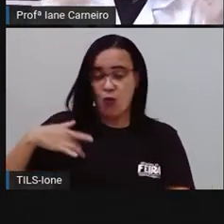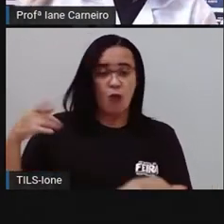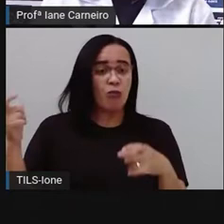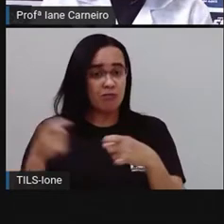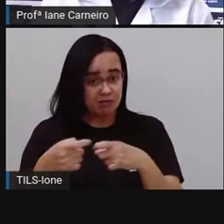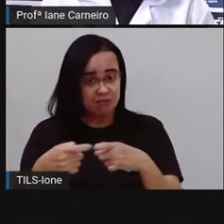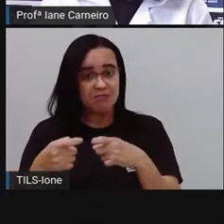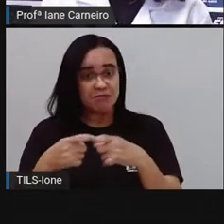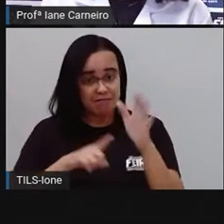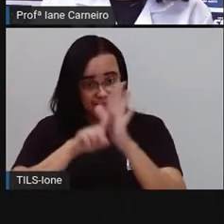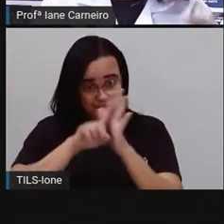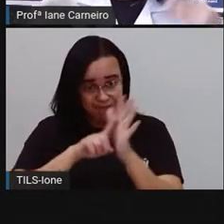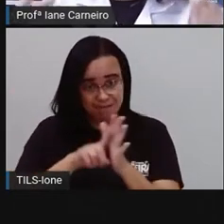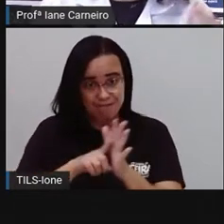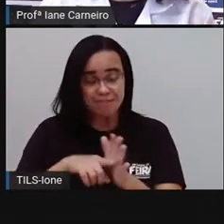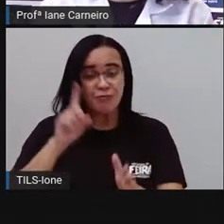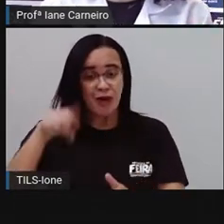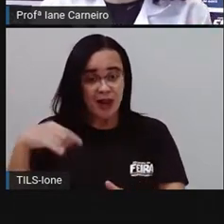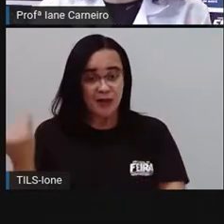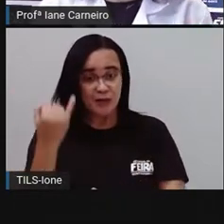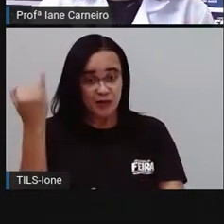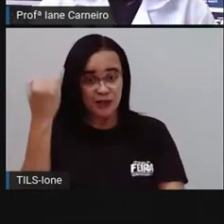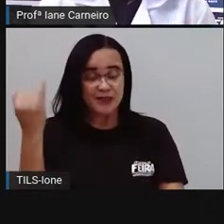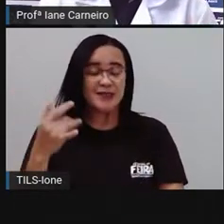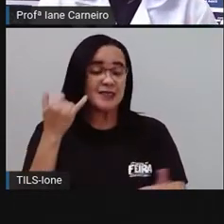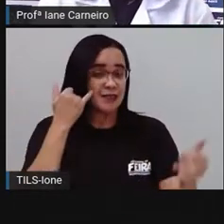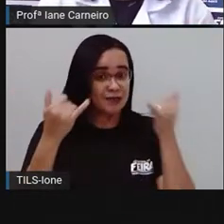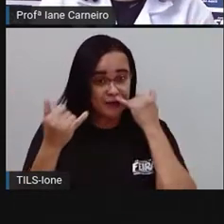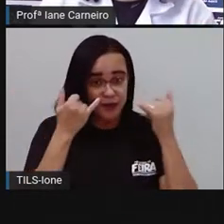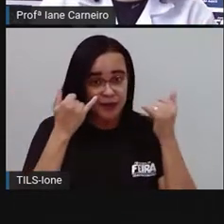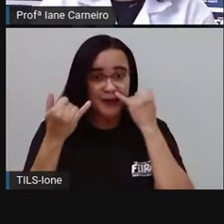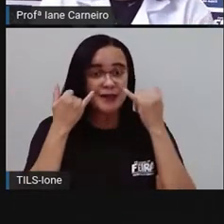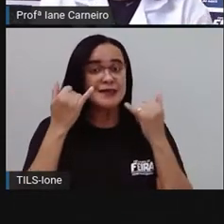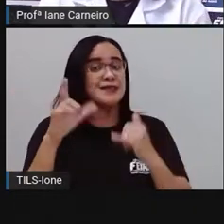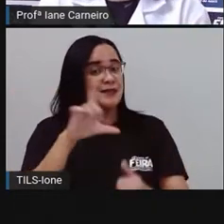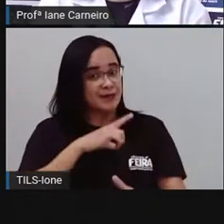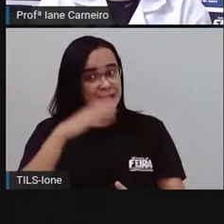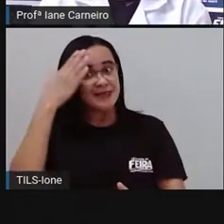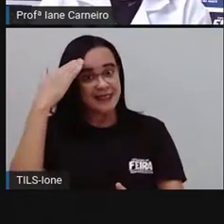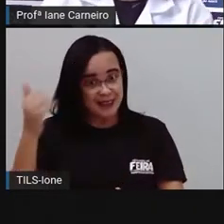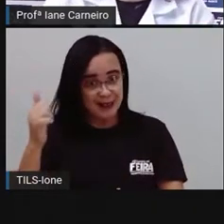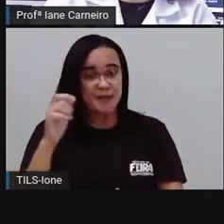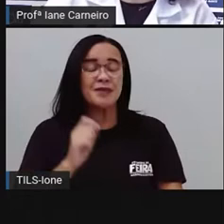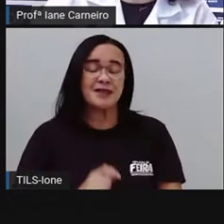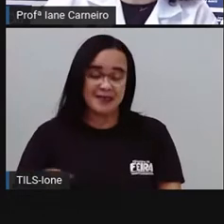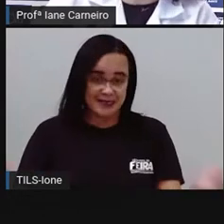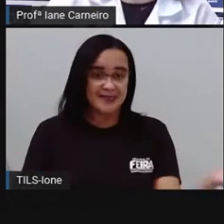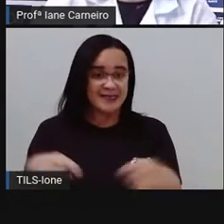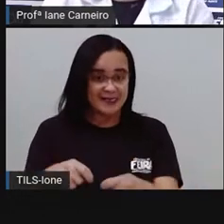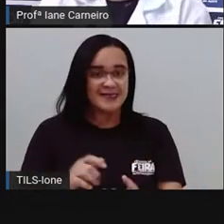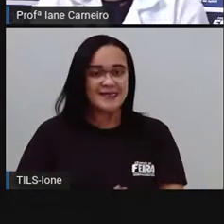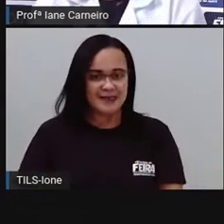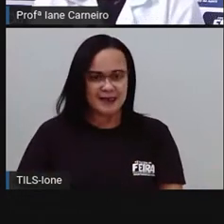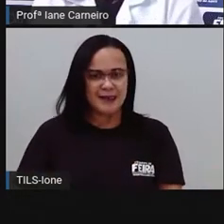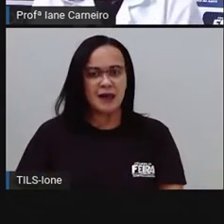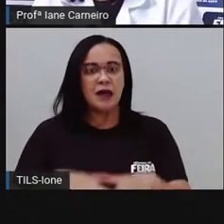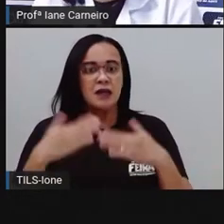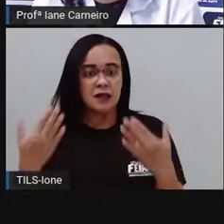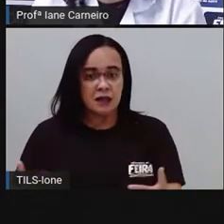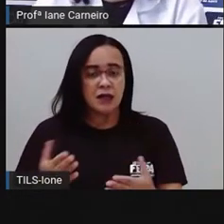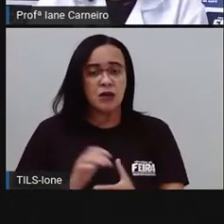importante nós sabermos essas coisas, essas informações. Então, os bairros, como a Proja falou, eles se dividem em bairros